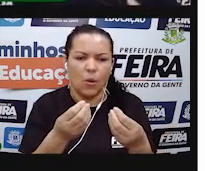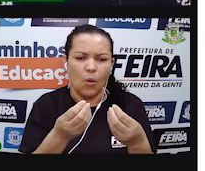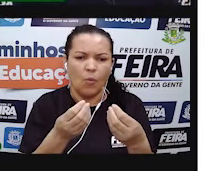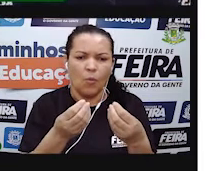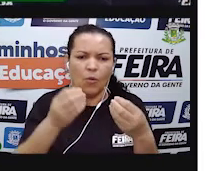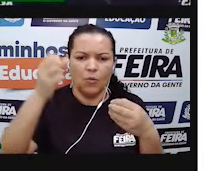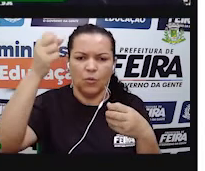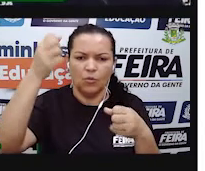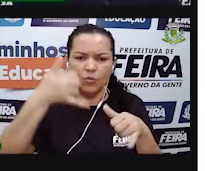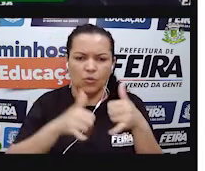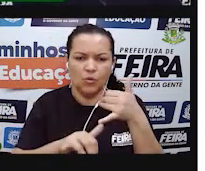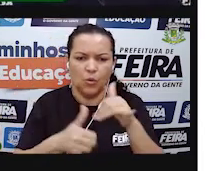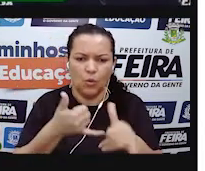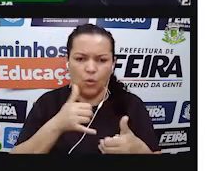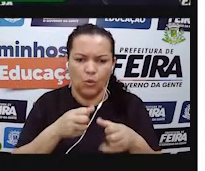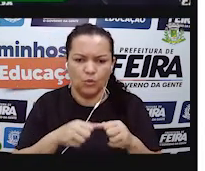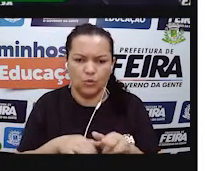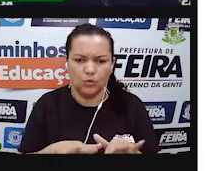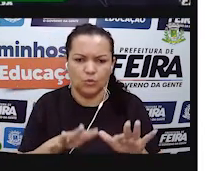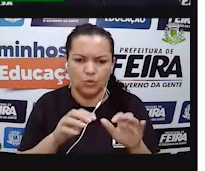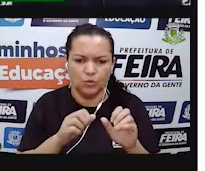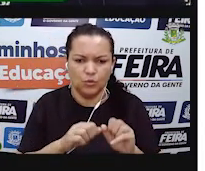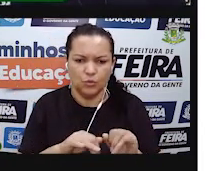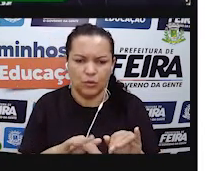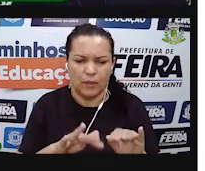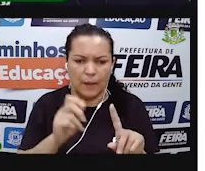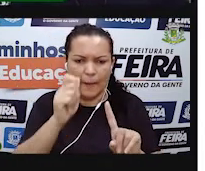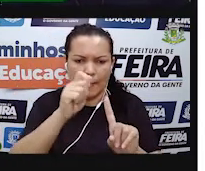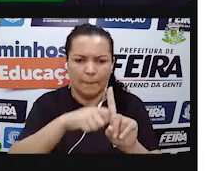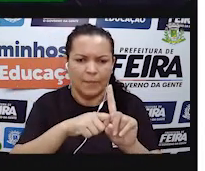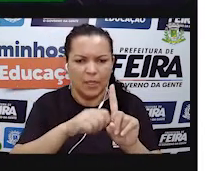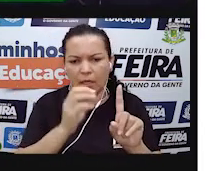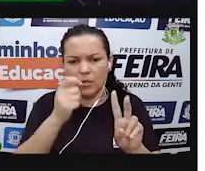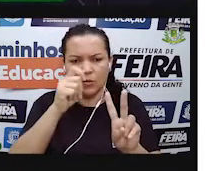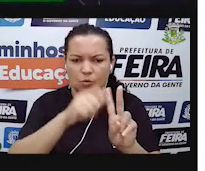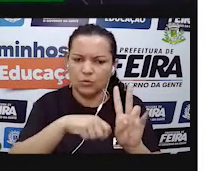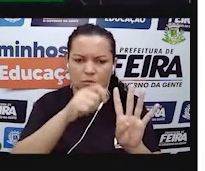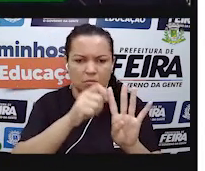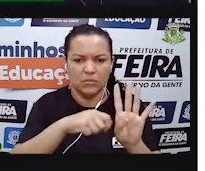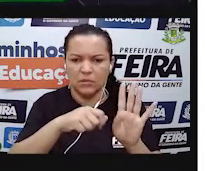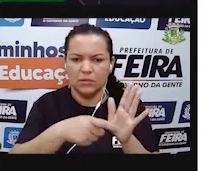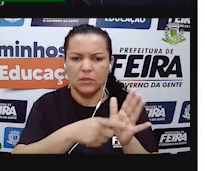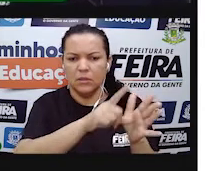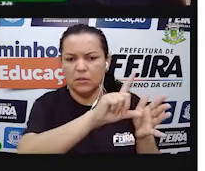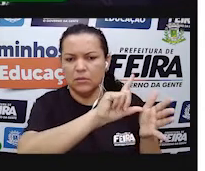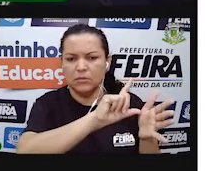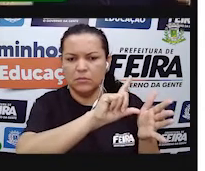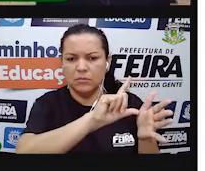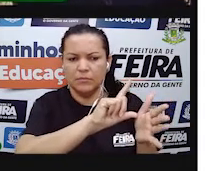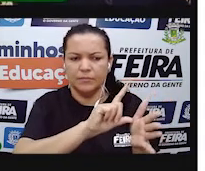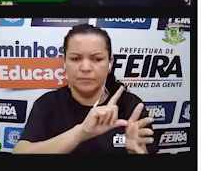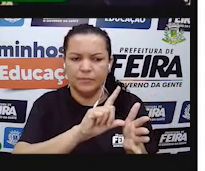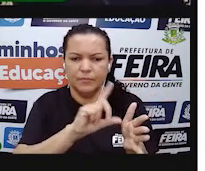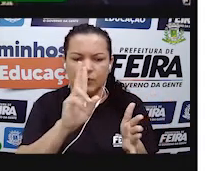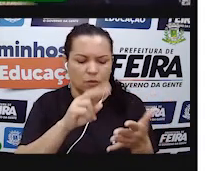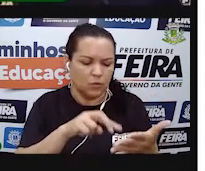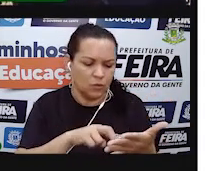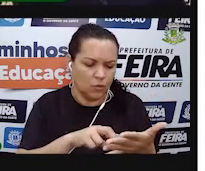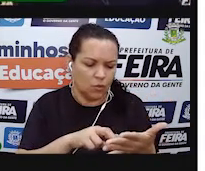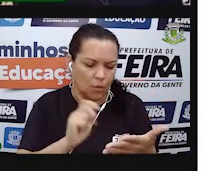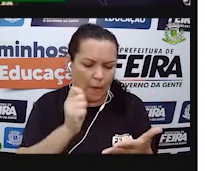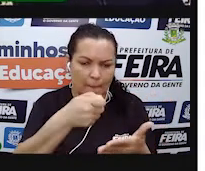e dá uma olhadinha ali para ver qual foi o consumo de energia elétrica daquele mês ou de meses